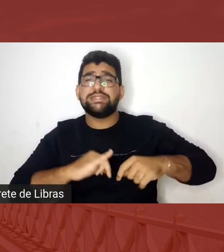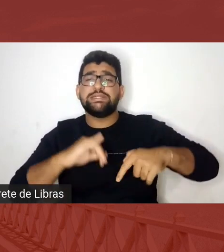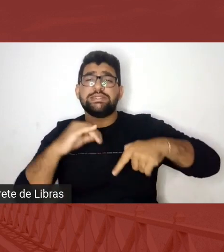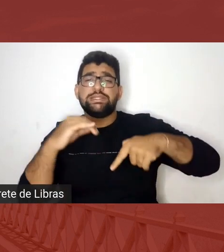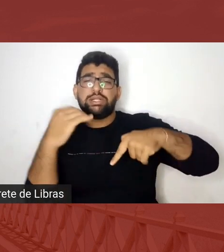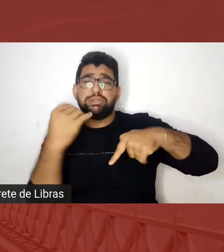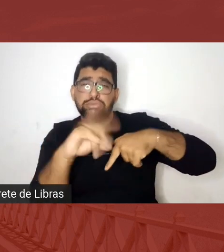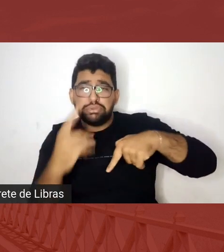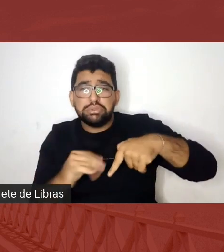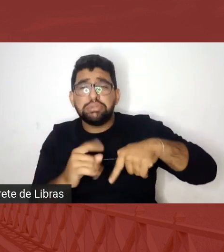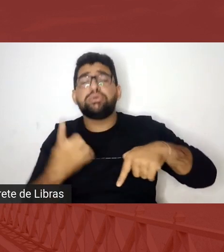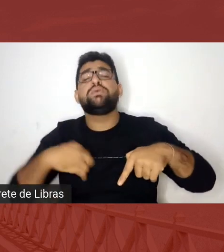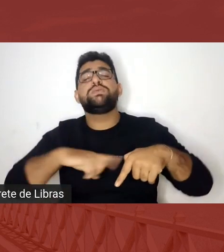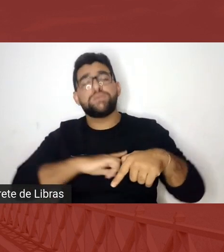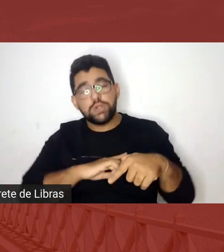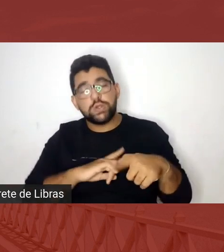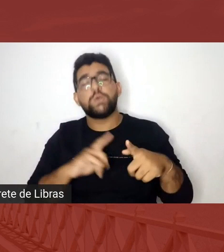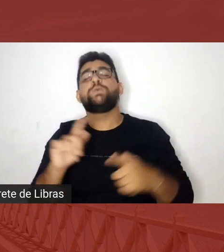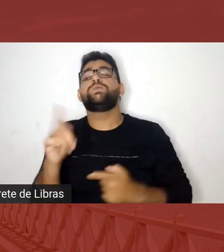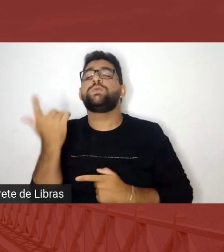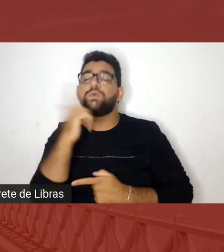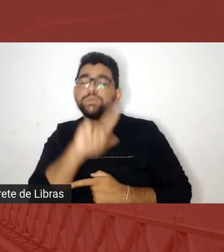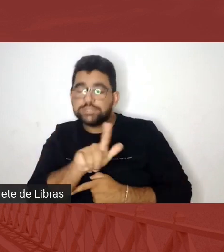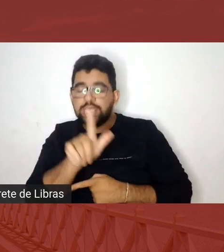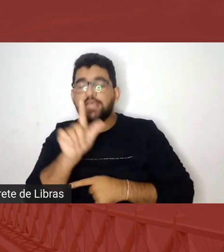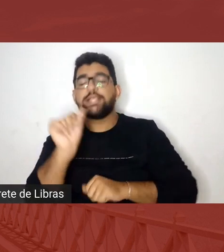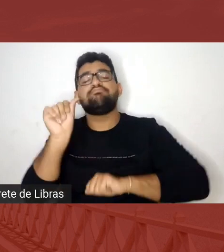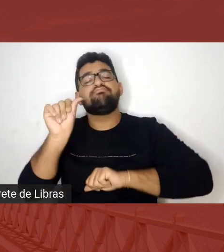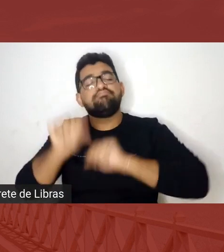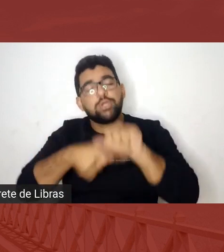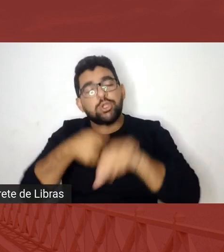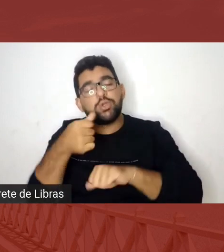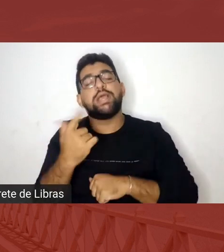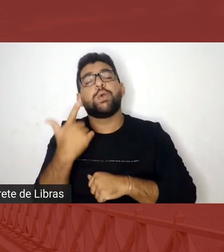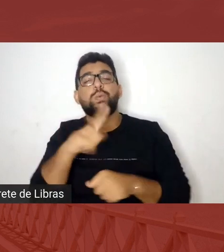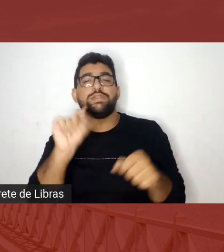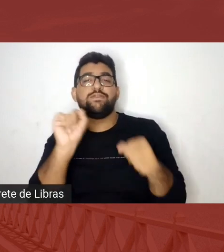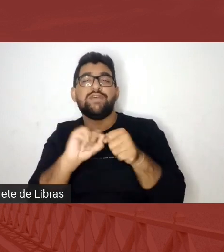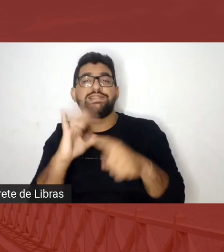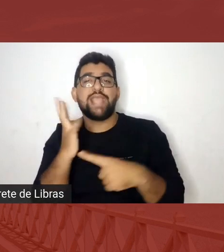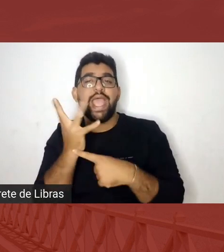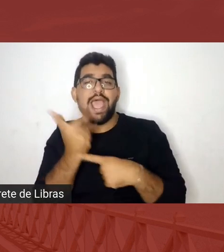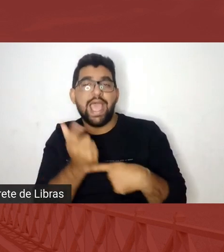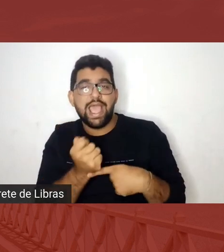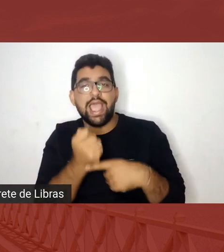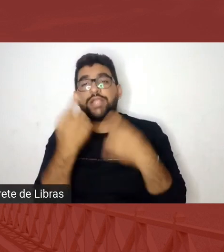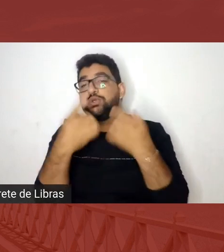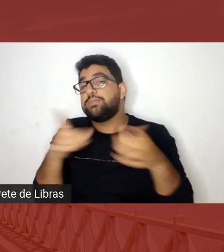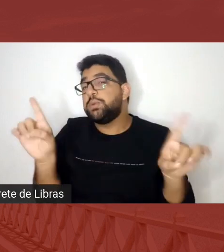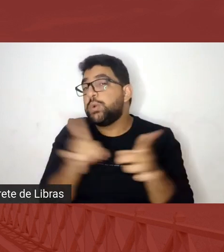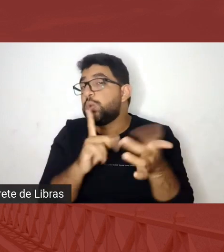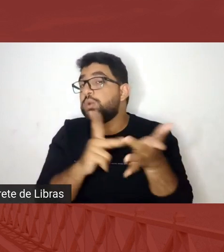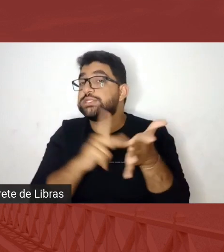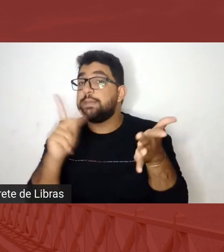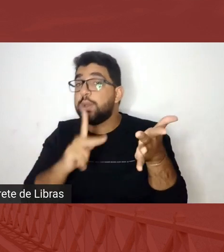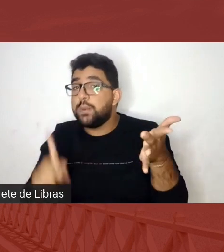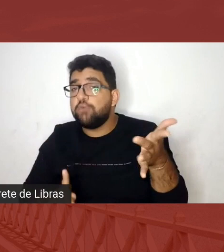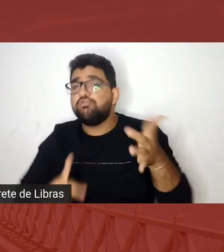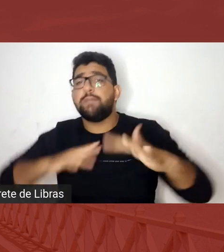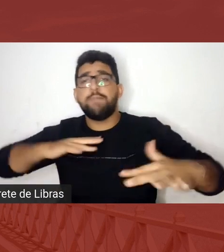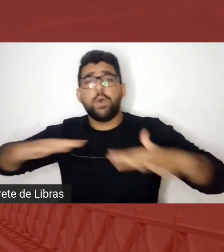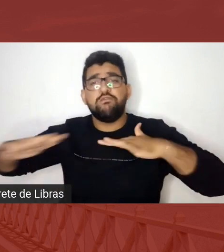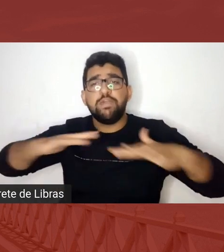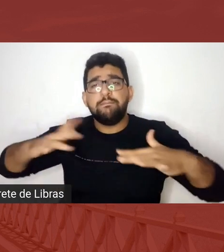pessoas que sabem fazer arte, música, poesia, movimentos com o corpo, a partir da